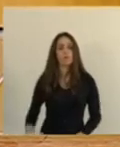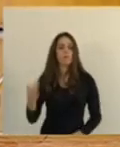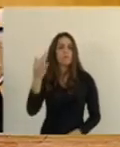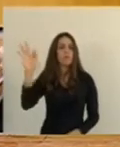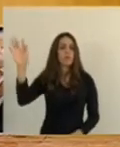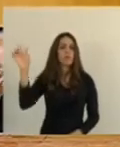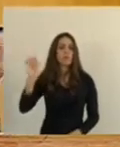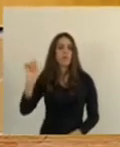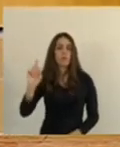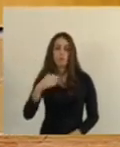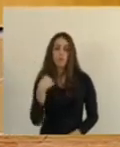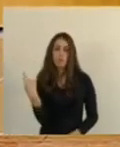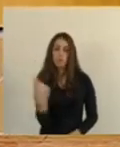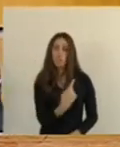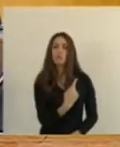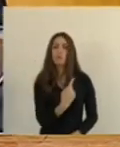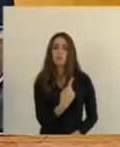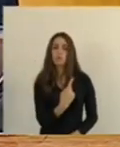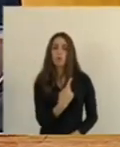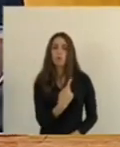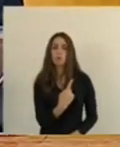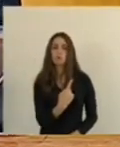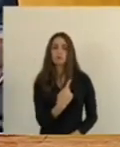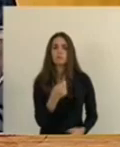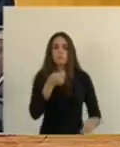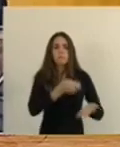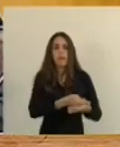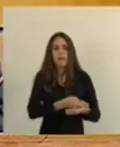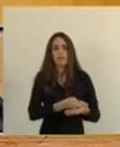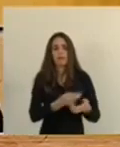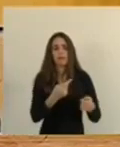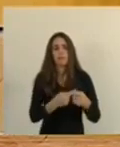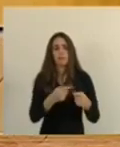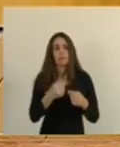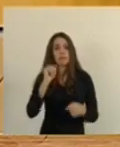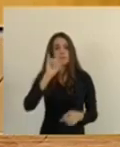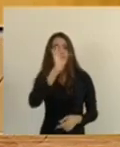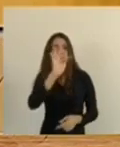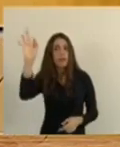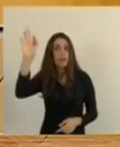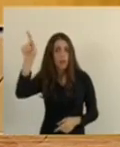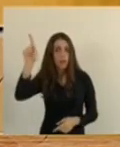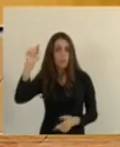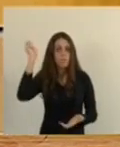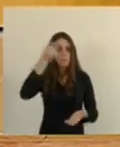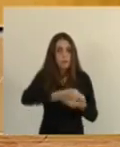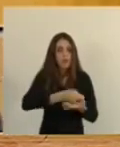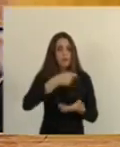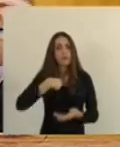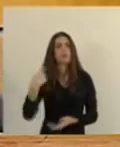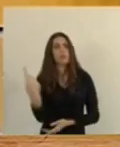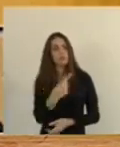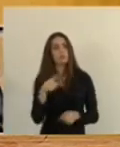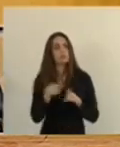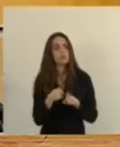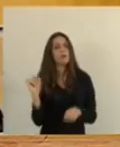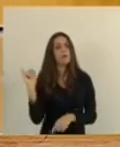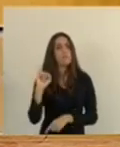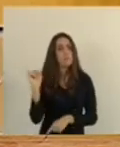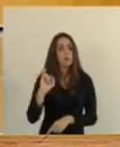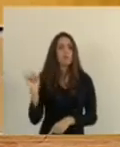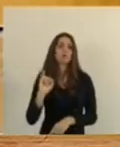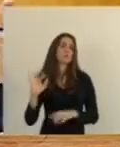que estando no bolso do governo federal, ainda assim, era nossa também, porque é dos impostos que a gente já paga, do IPVA, da